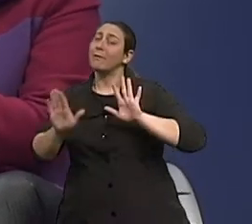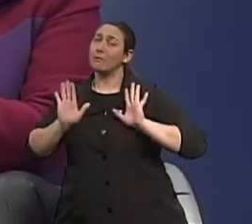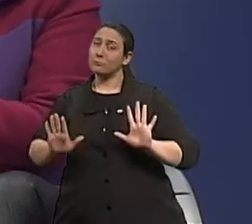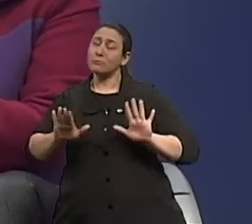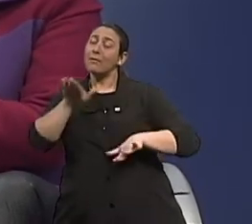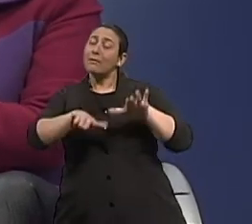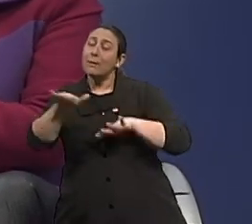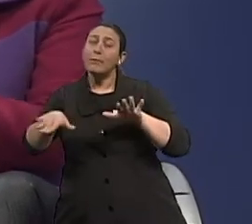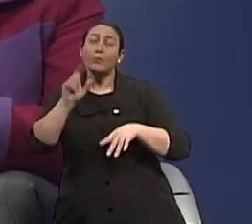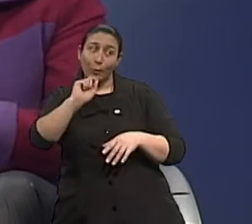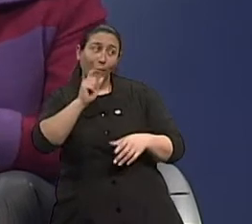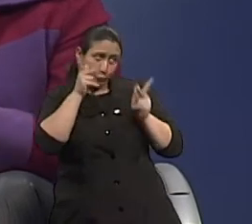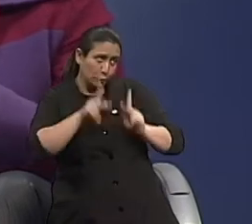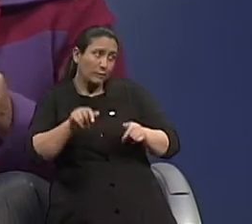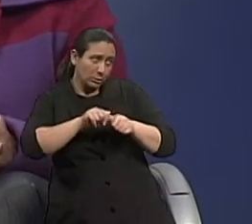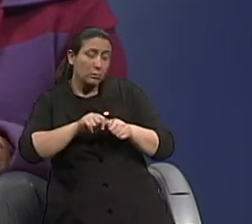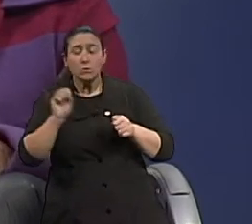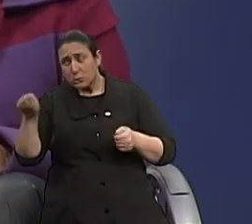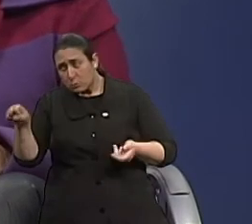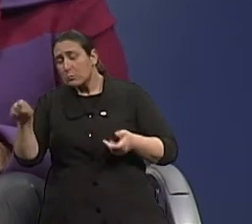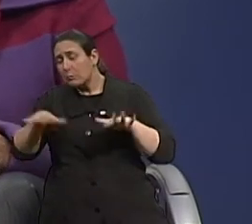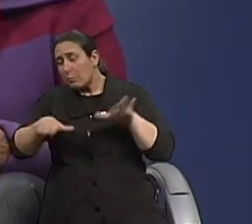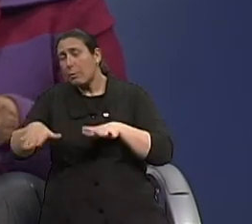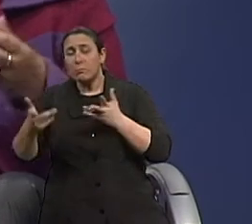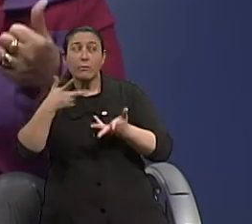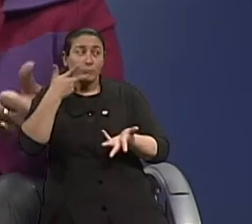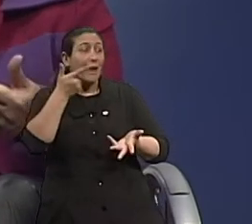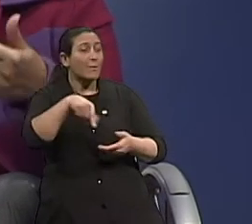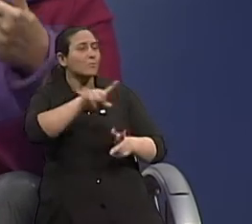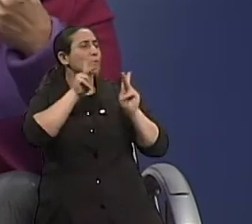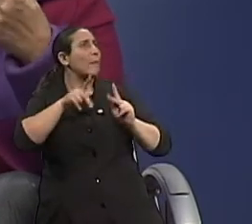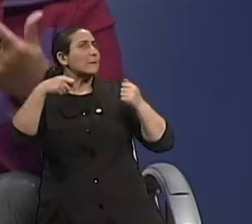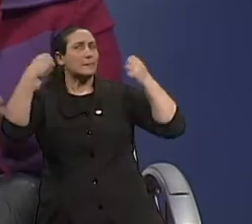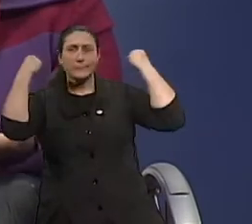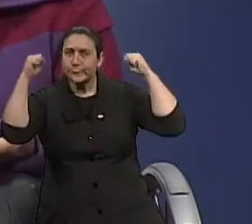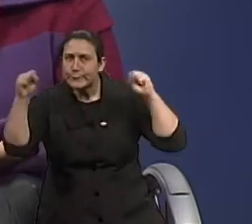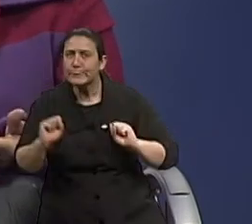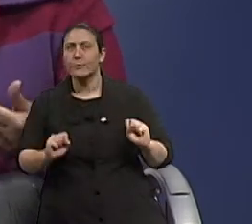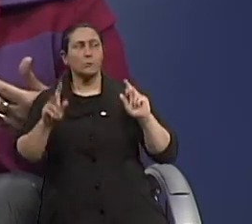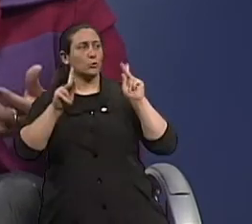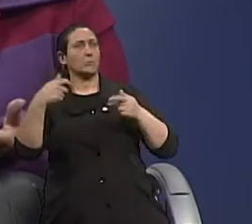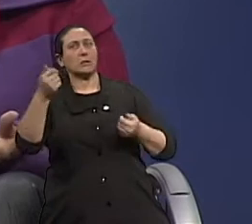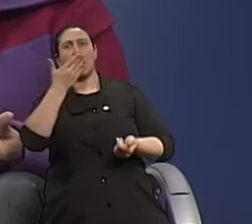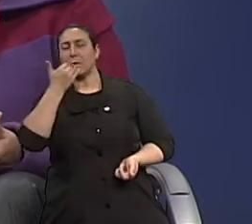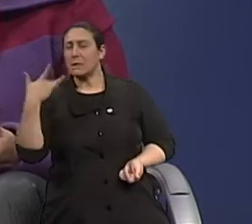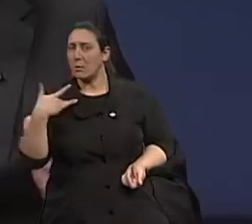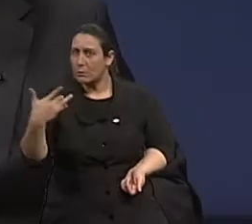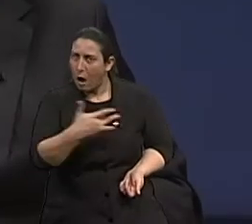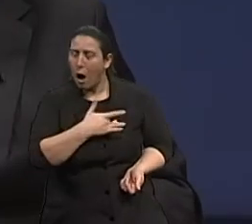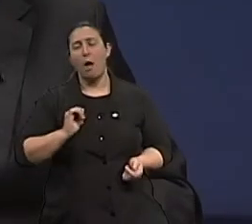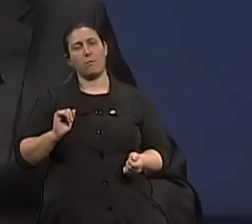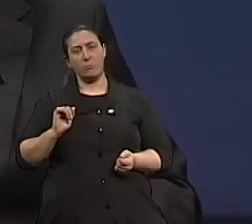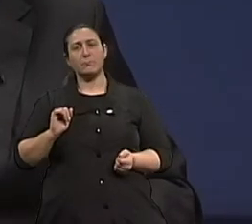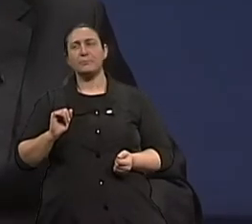processo que está sendo realmente praticado por esse organismo que faz exercício, que tem uma alimentação saudável, né? E se não